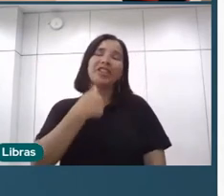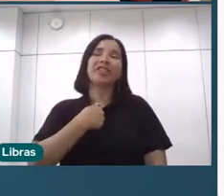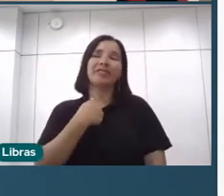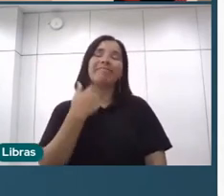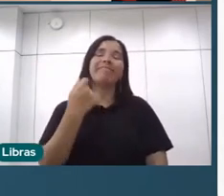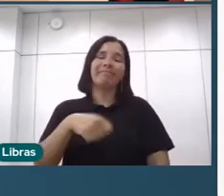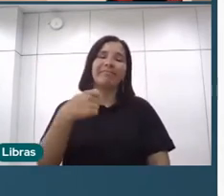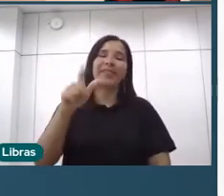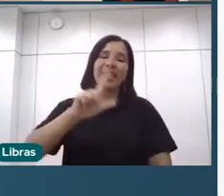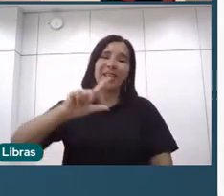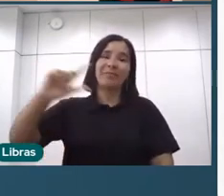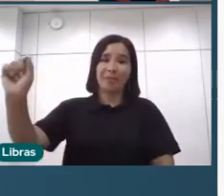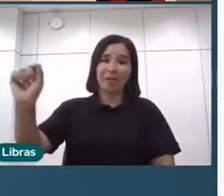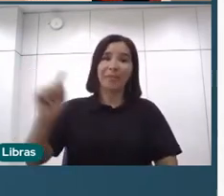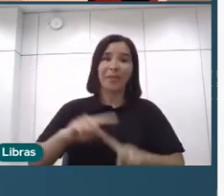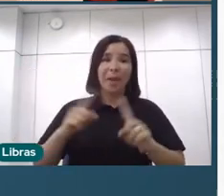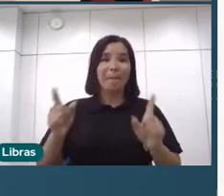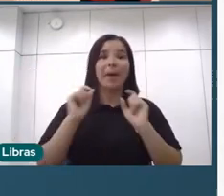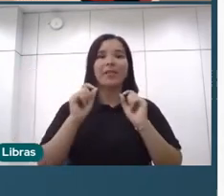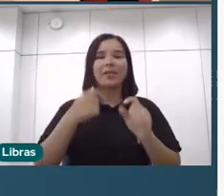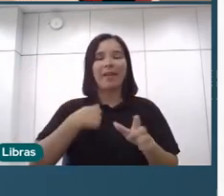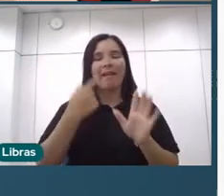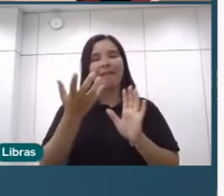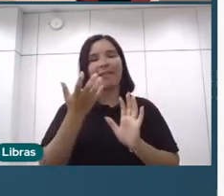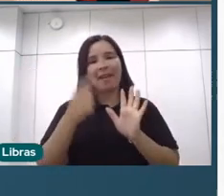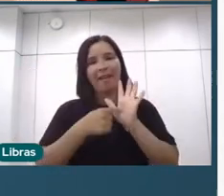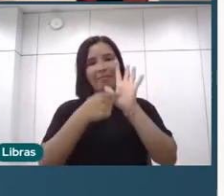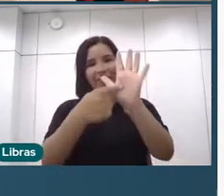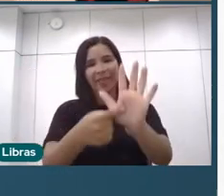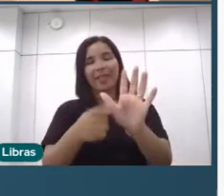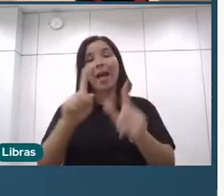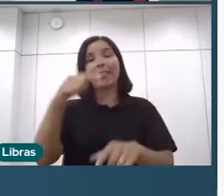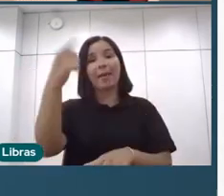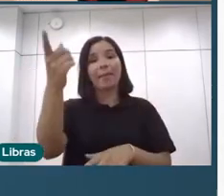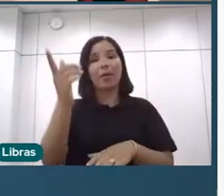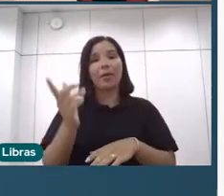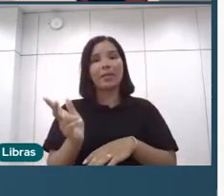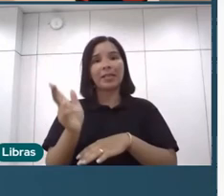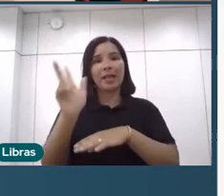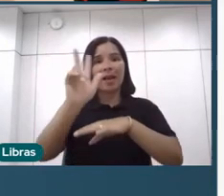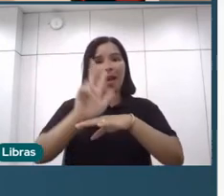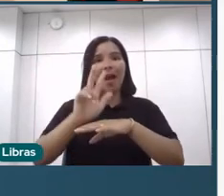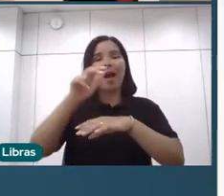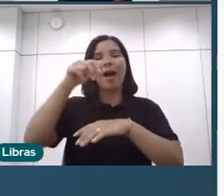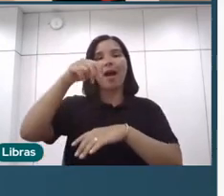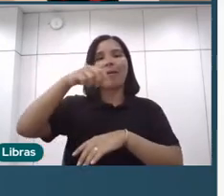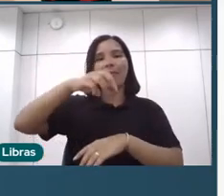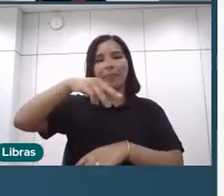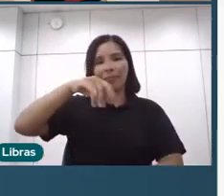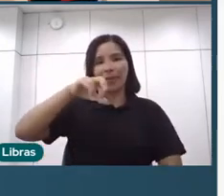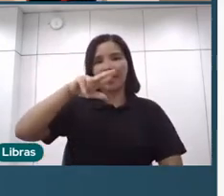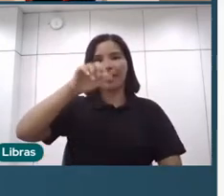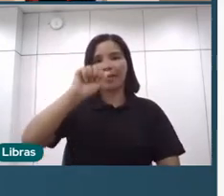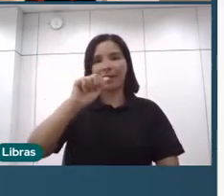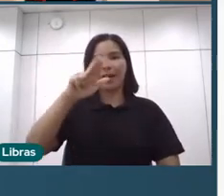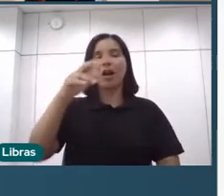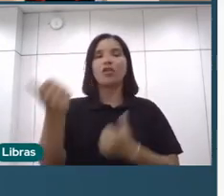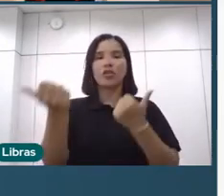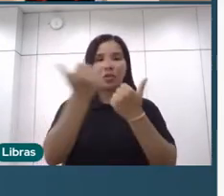mas eu queria muito, eu mesmo assim, eu quis apresentar, e depois a Miriam vai me substituir aqui, acho que tem toda a equipe dela, com a Luciana e mais o pessoal todo que